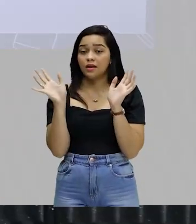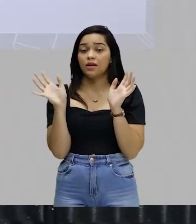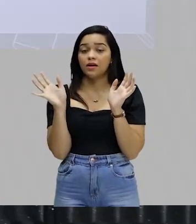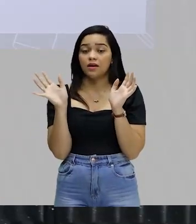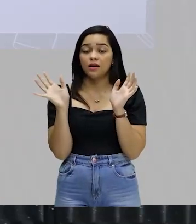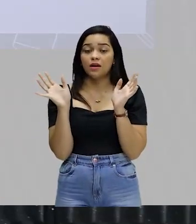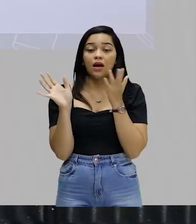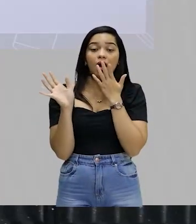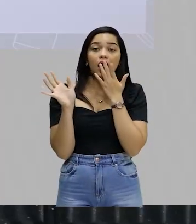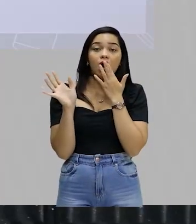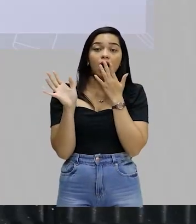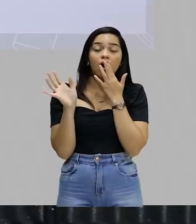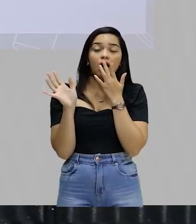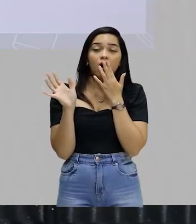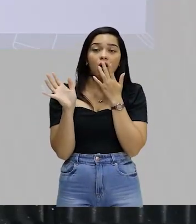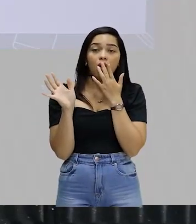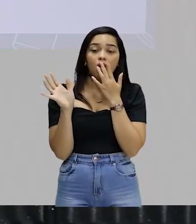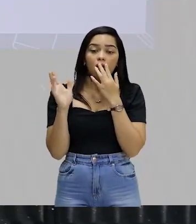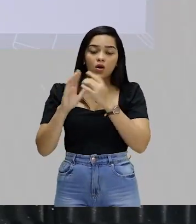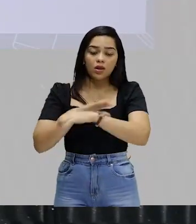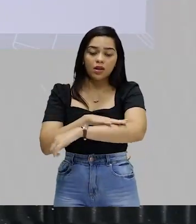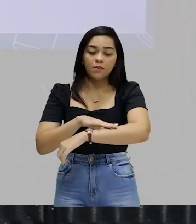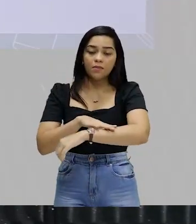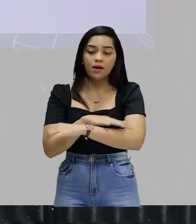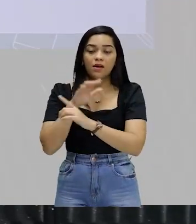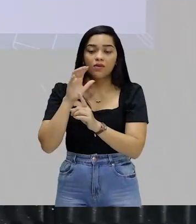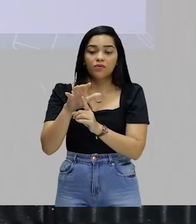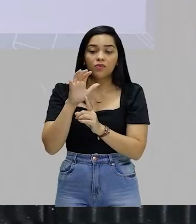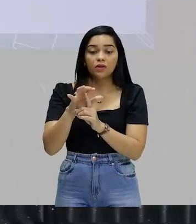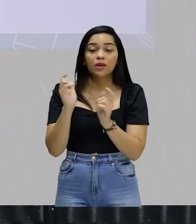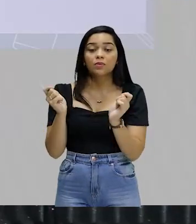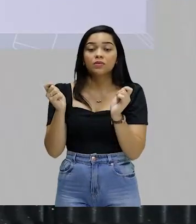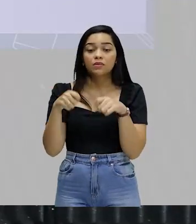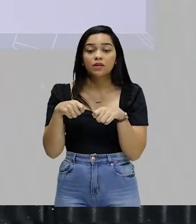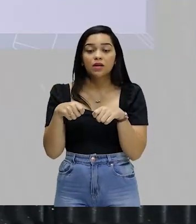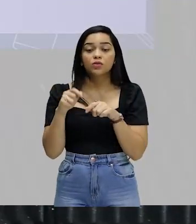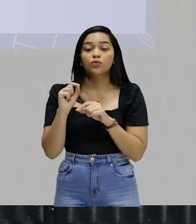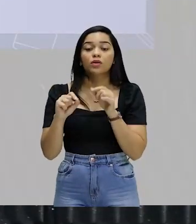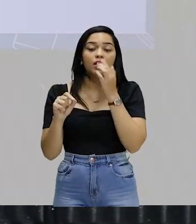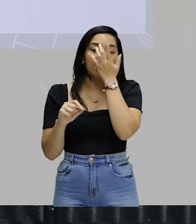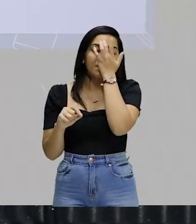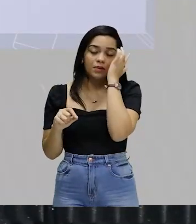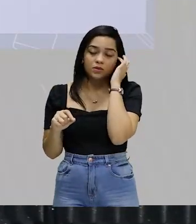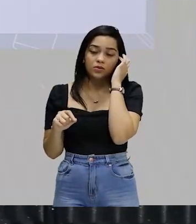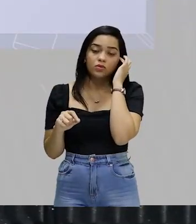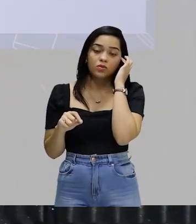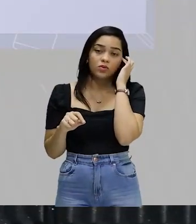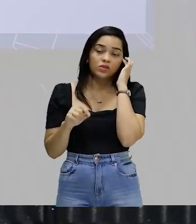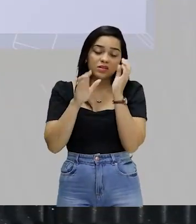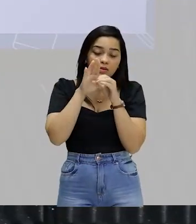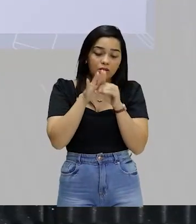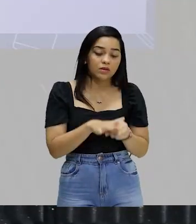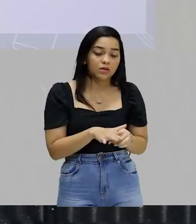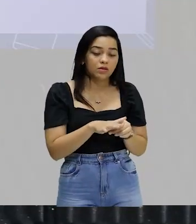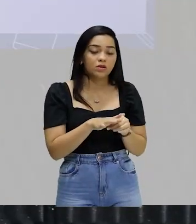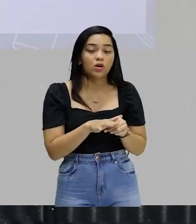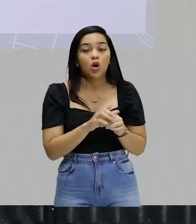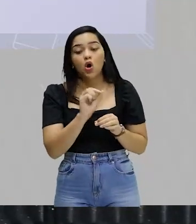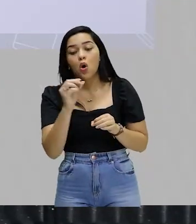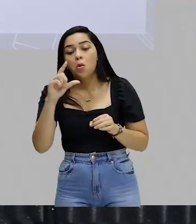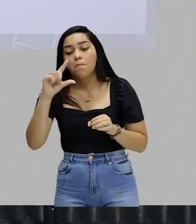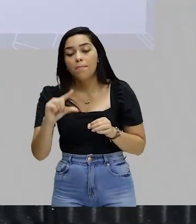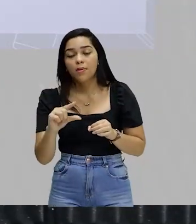A cor da pele influencia na possibilidade daquela pessoa ser mais discriminada ou menos